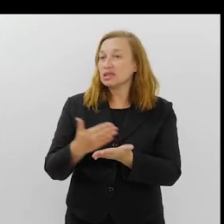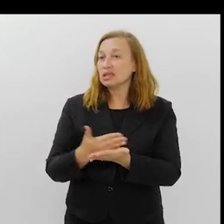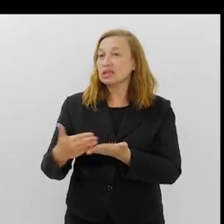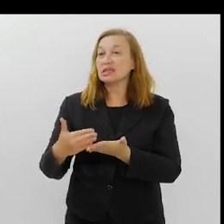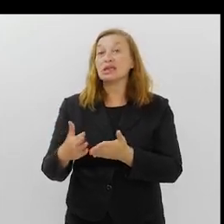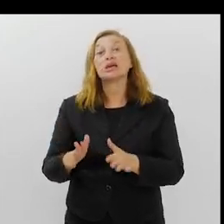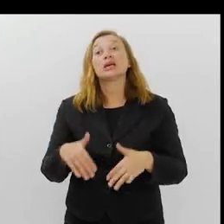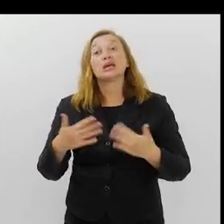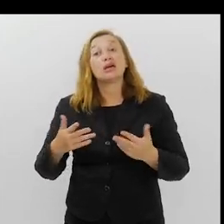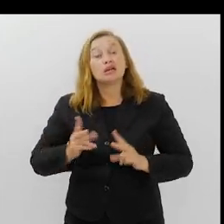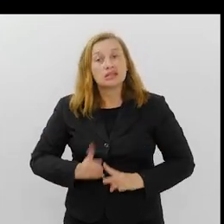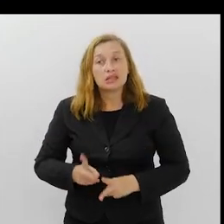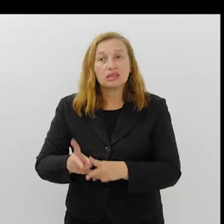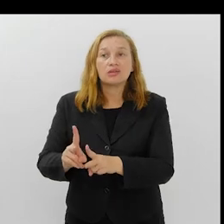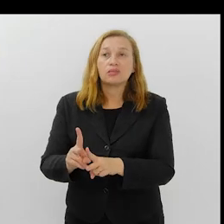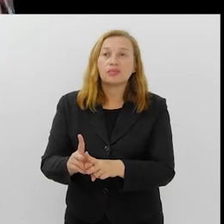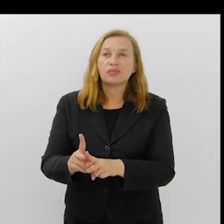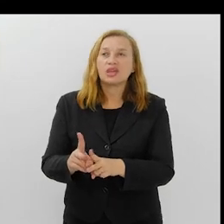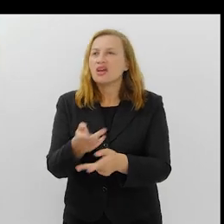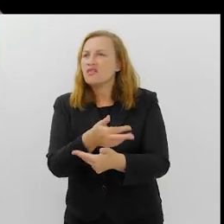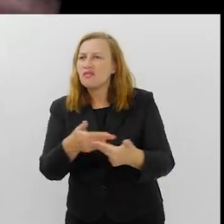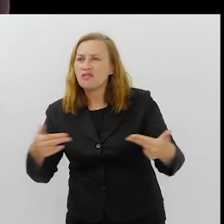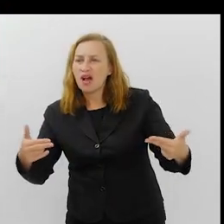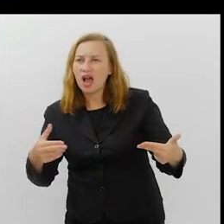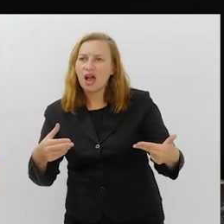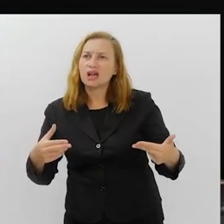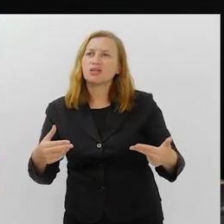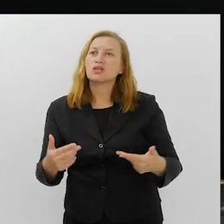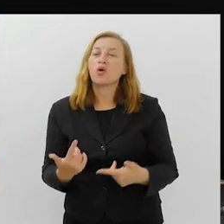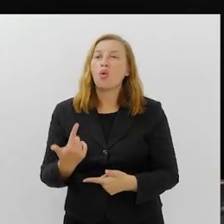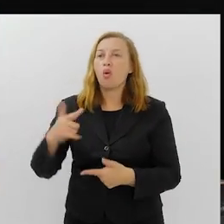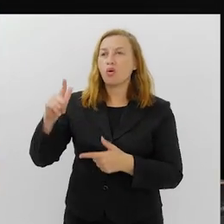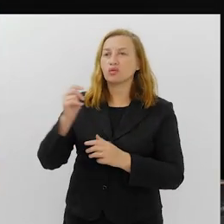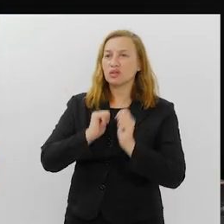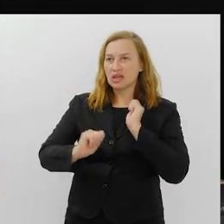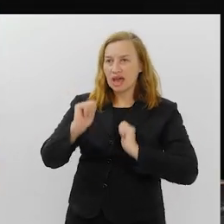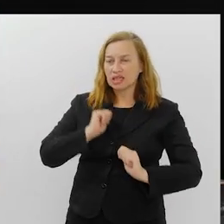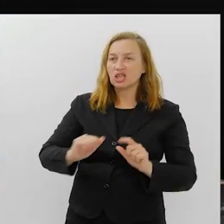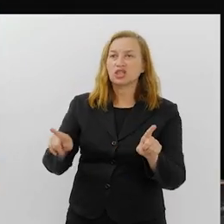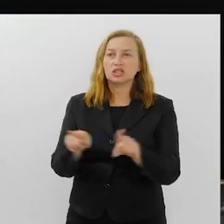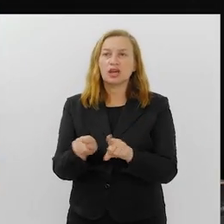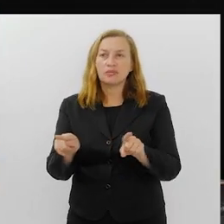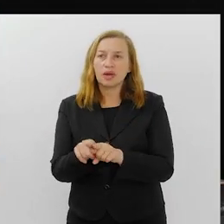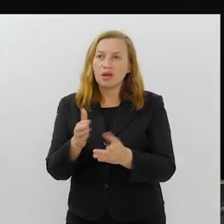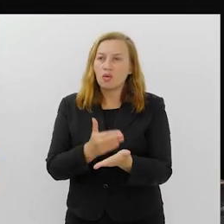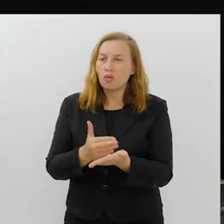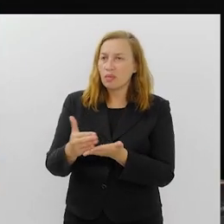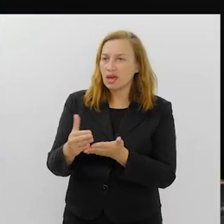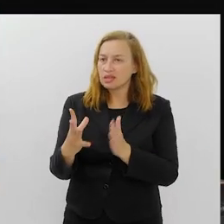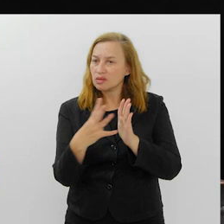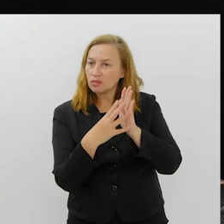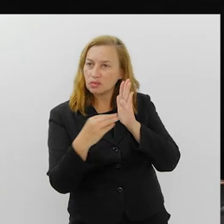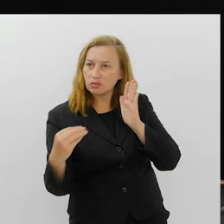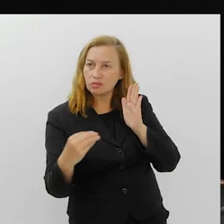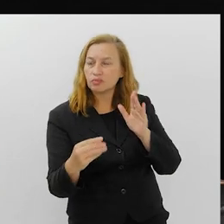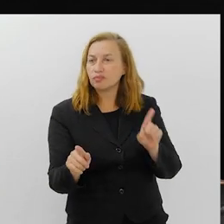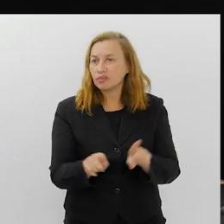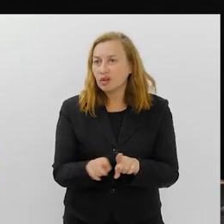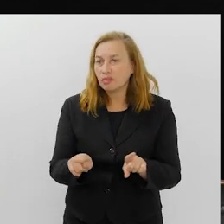a partir daí. E aí, seguindo aí, vem uma leva de Eu acho que outros artistas começam a ter o Leandro como um espelho,